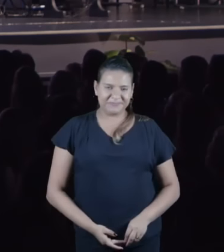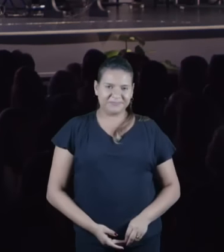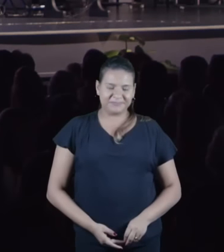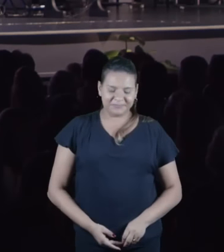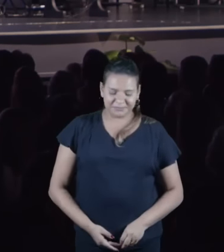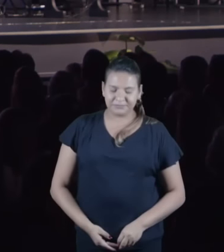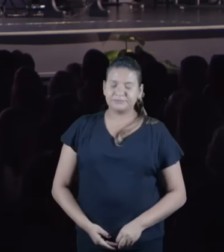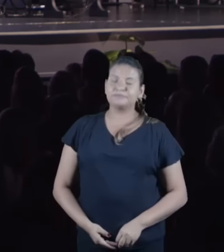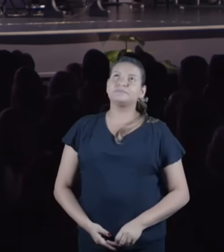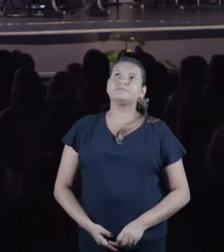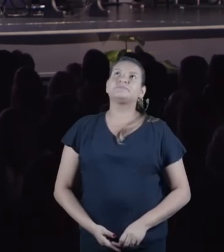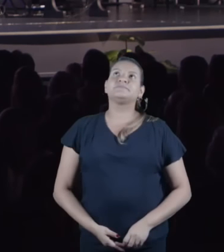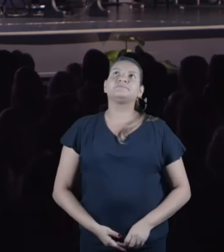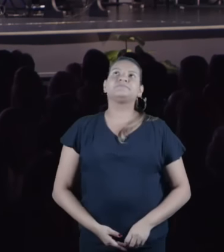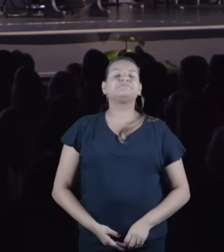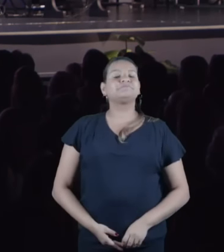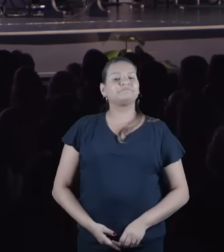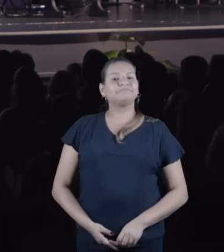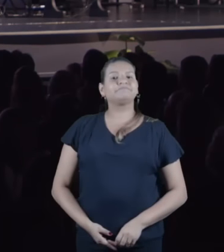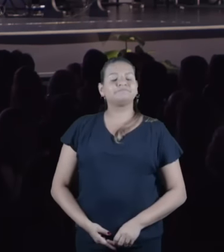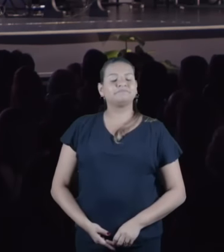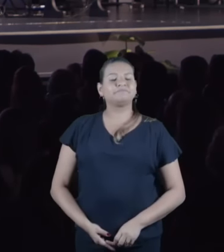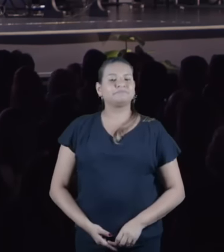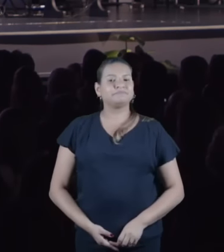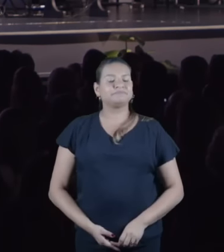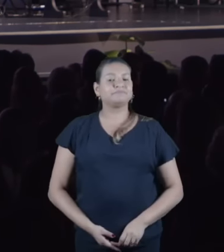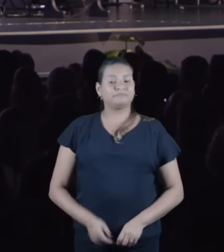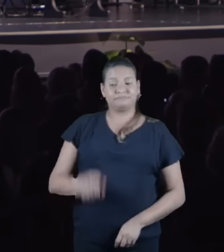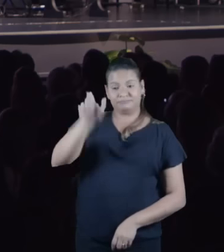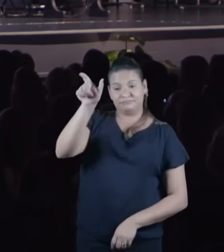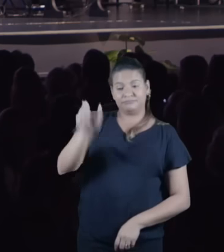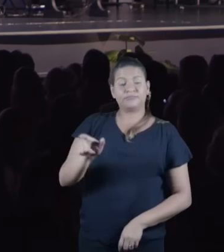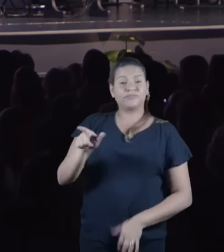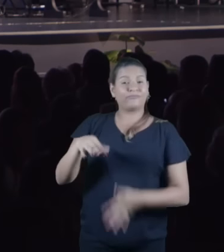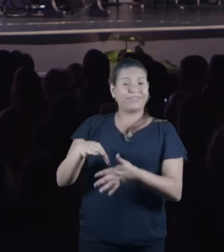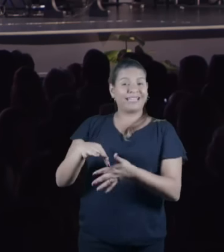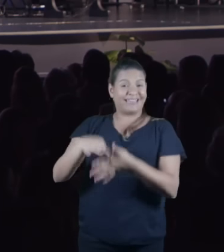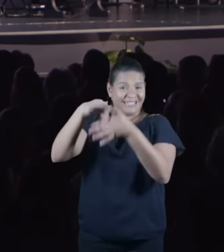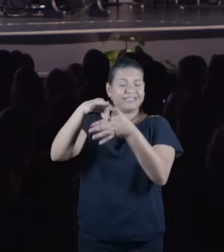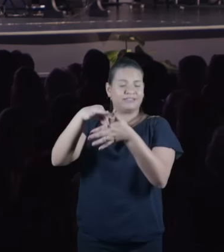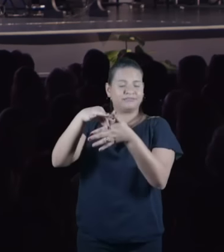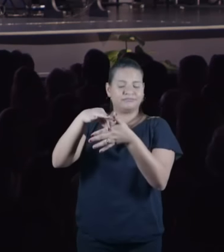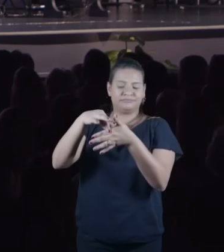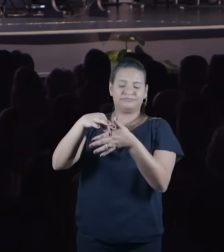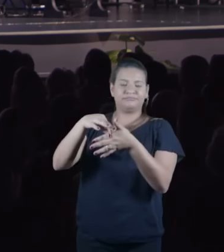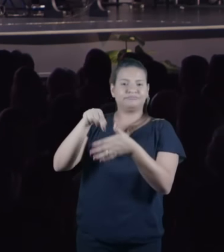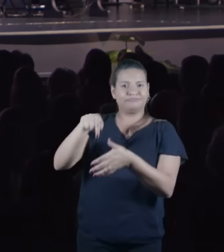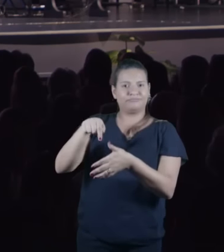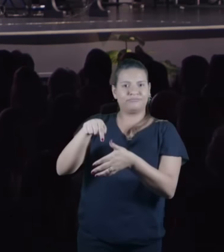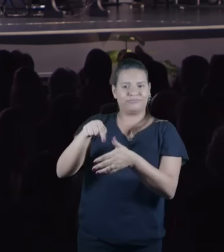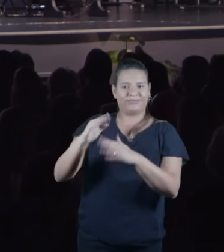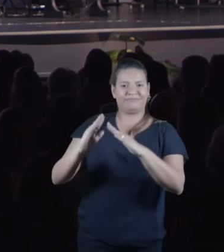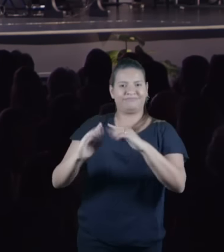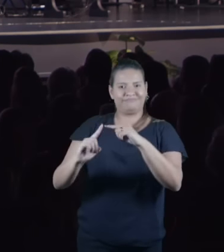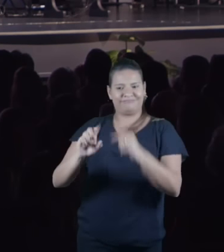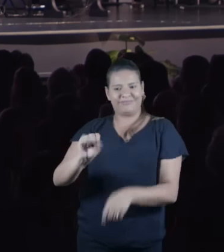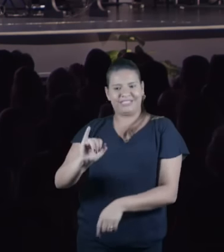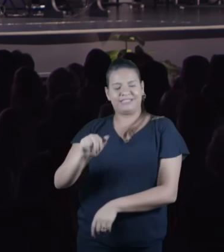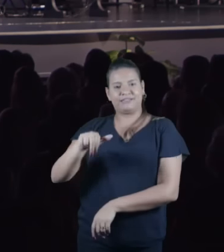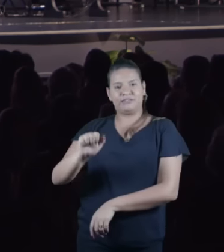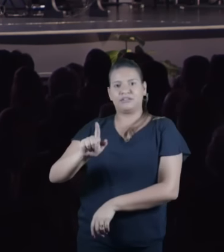um exemplo de uma pessoa que era um líder de uma sinagoga um chefe de uma sinagoga que